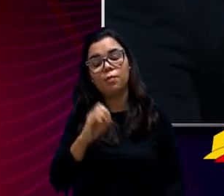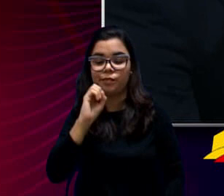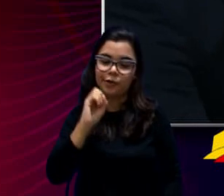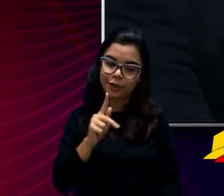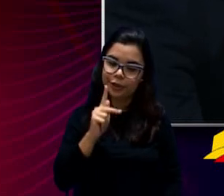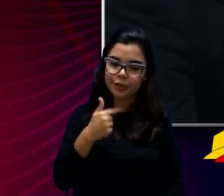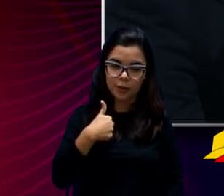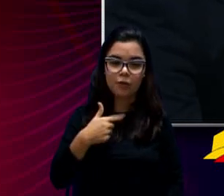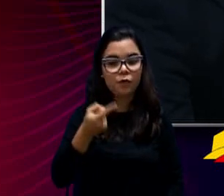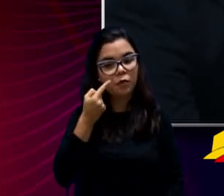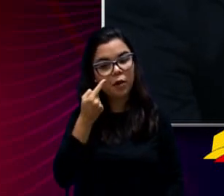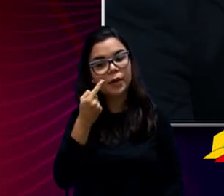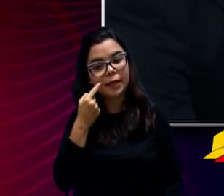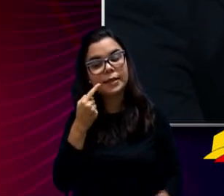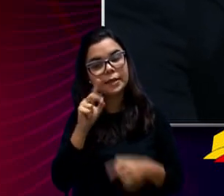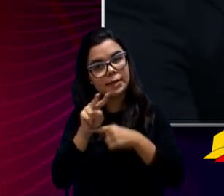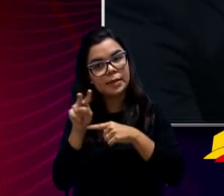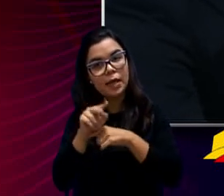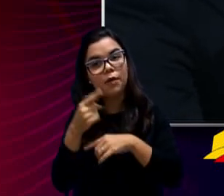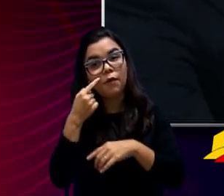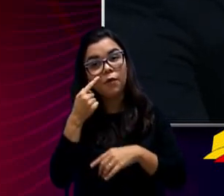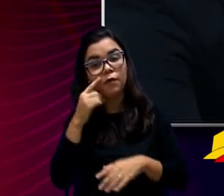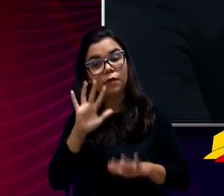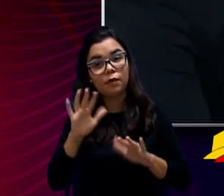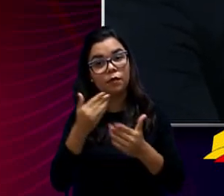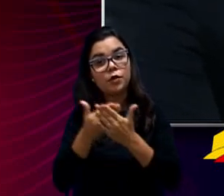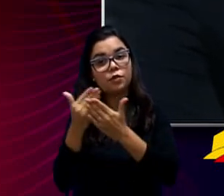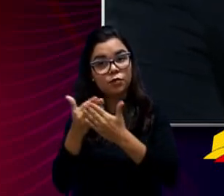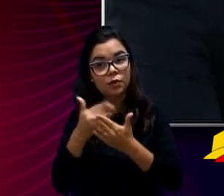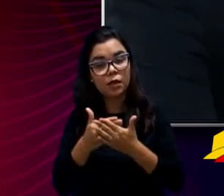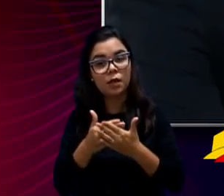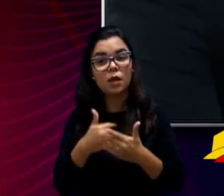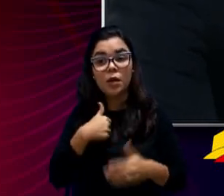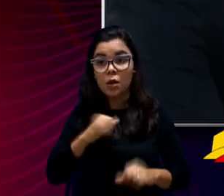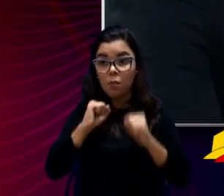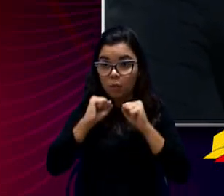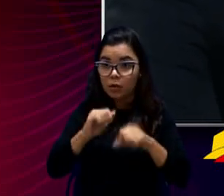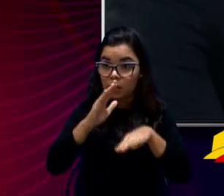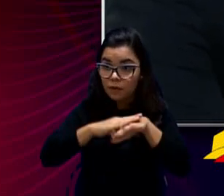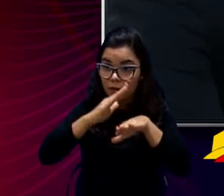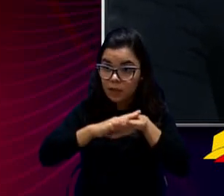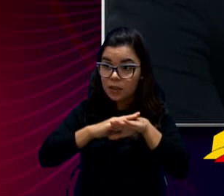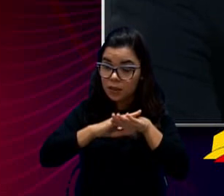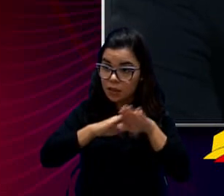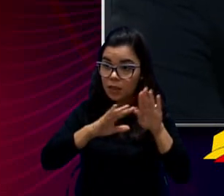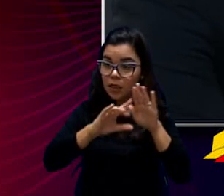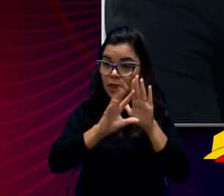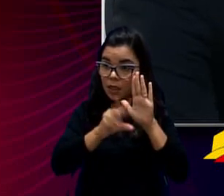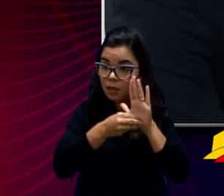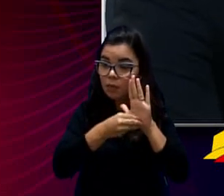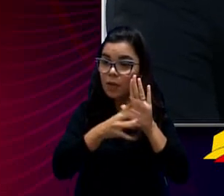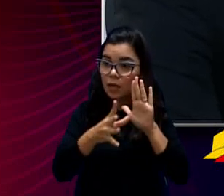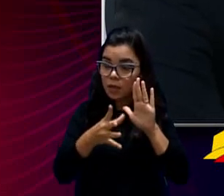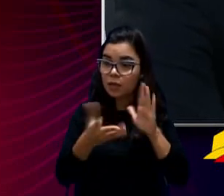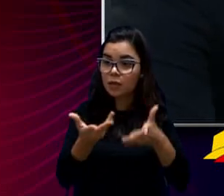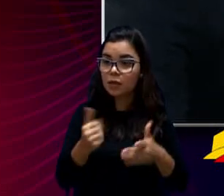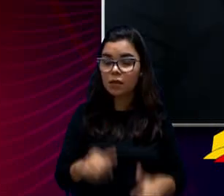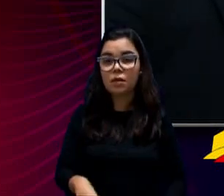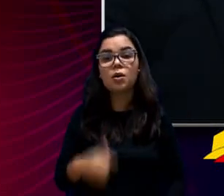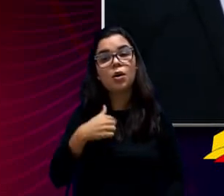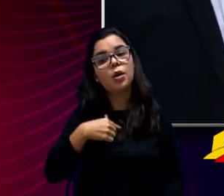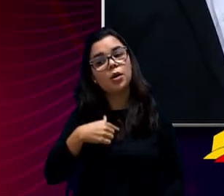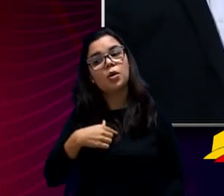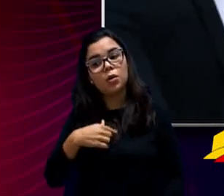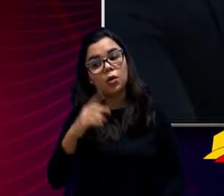e verifico. Agora, senhor presidente, para que eu não... Eu posso até fazer emenda. estou propondo para o diretor de governo fazer. verifico e volto a falar